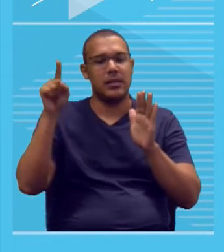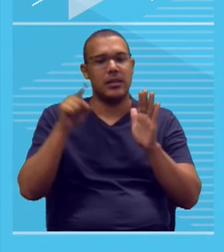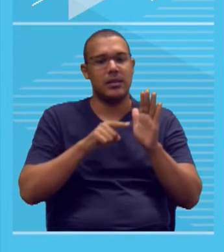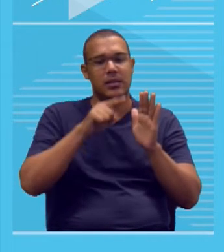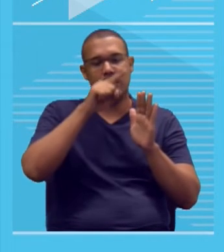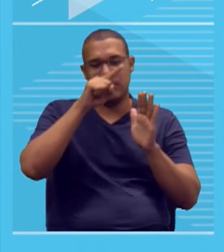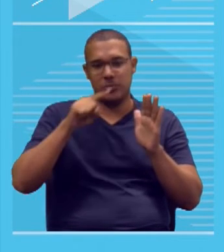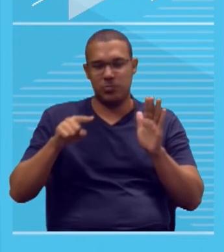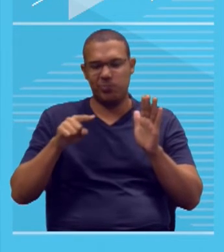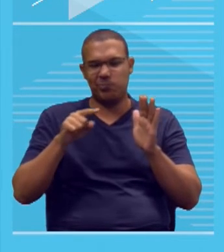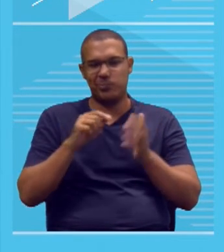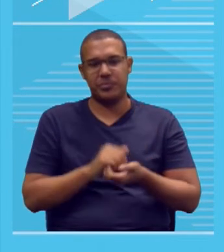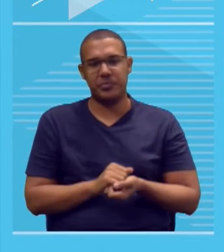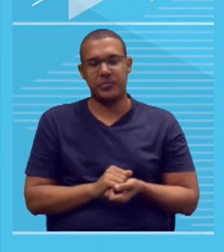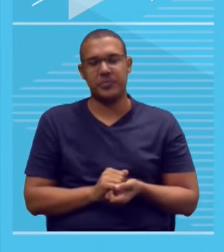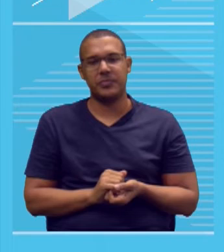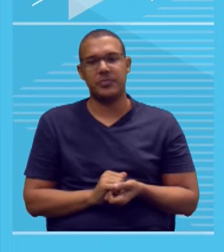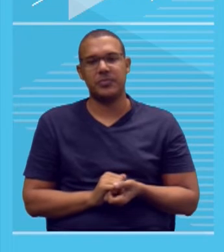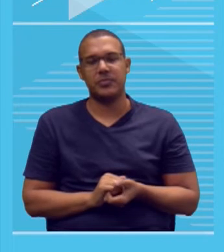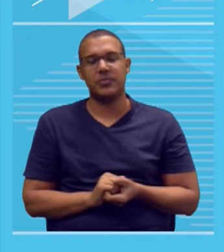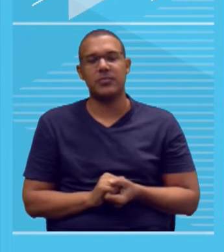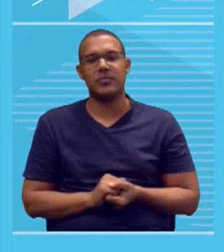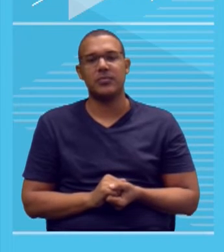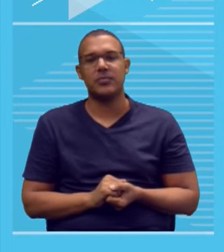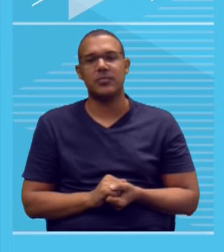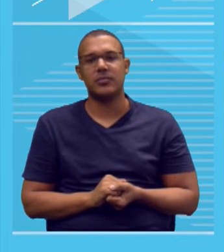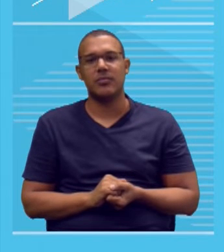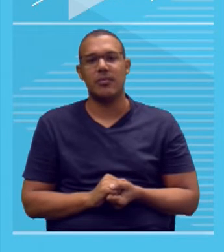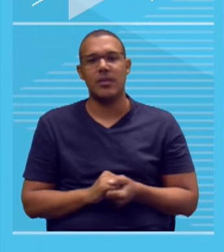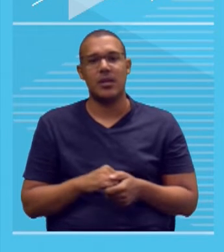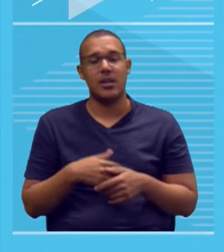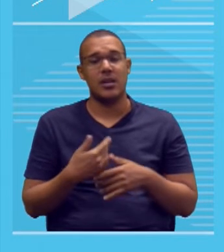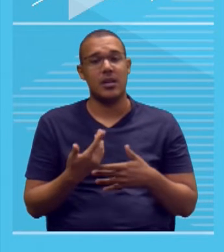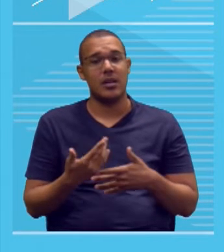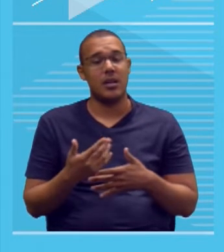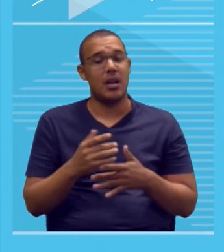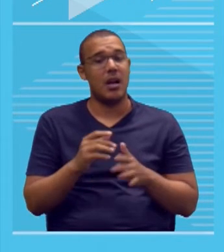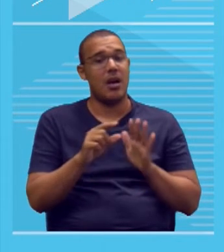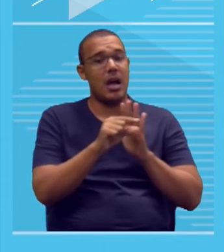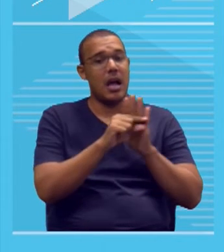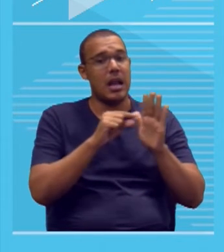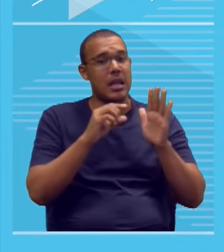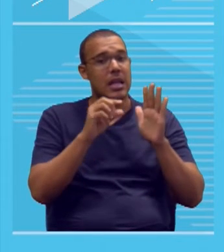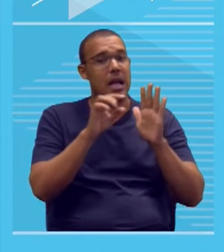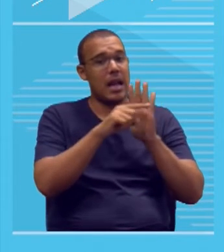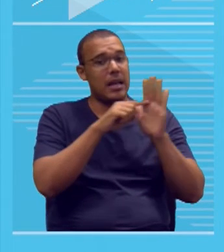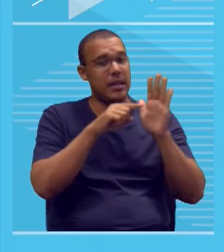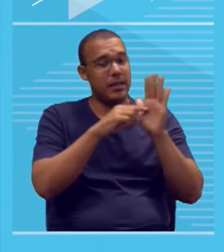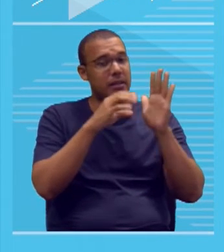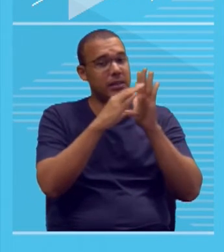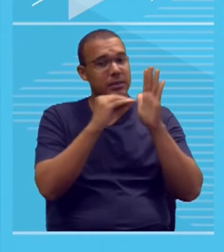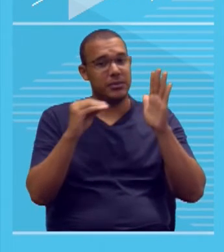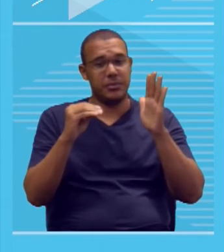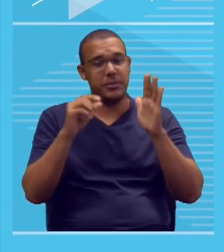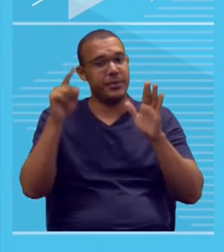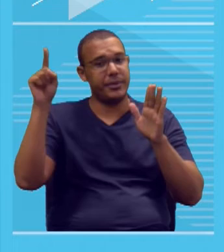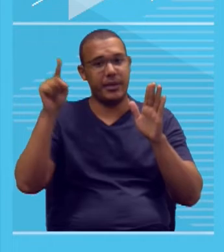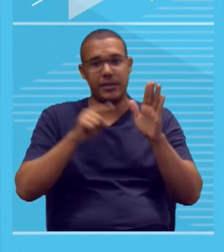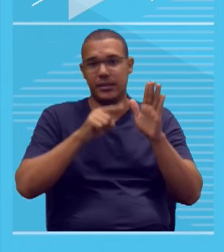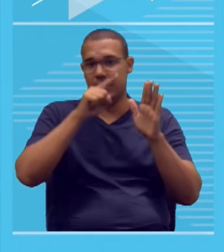desconsiderado para efeito de correção. Ou seja, cada linha que você copia é uma linha morta.